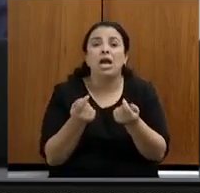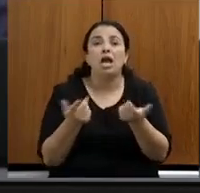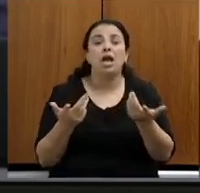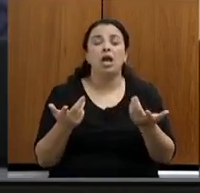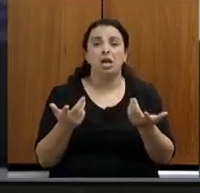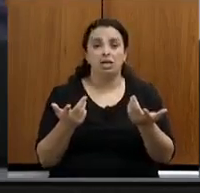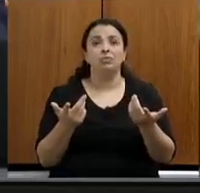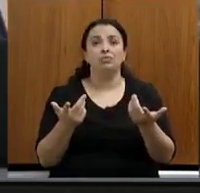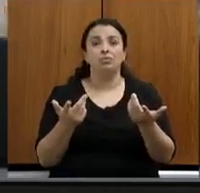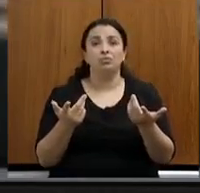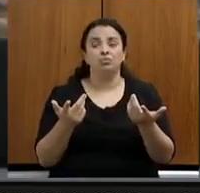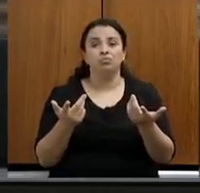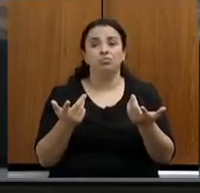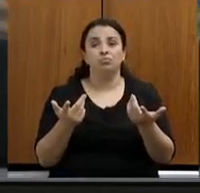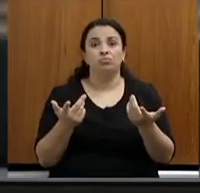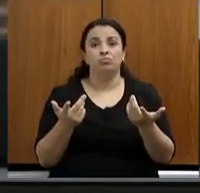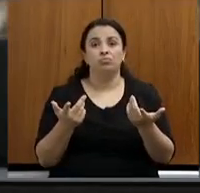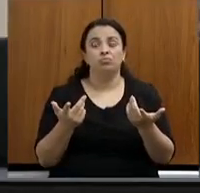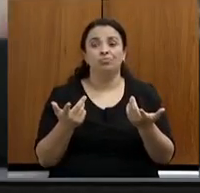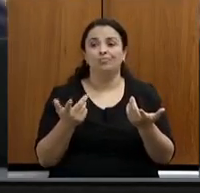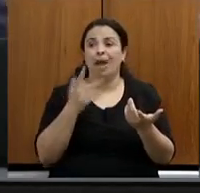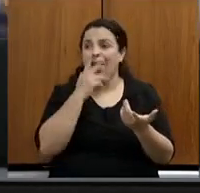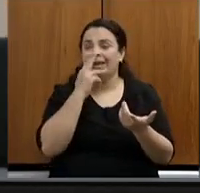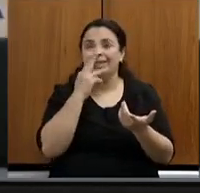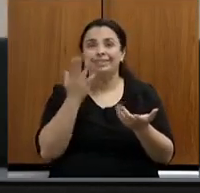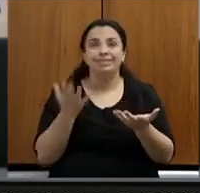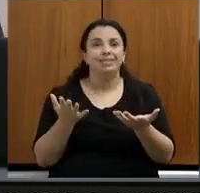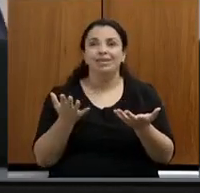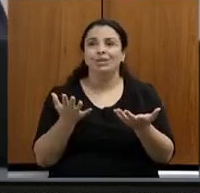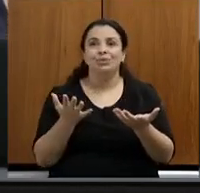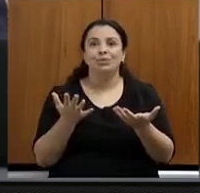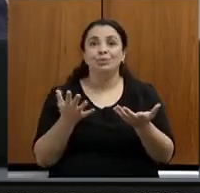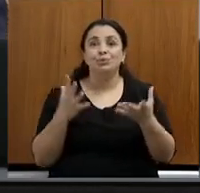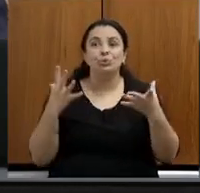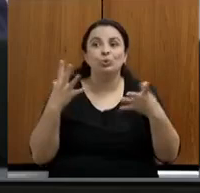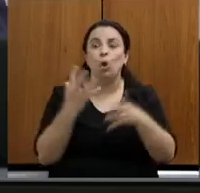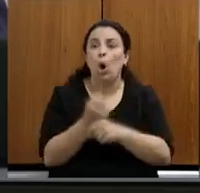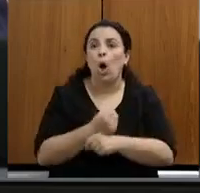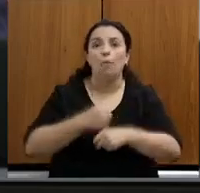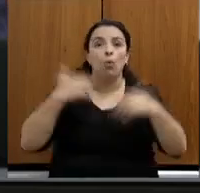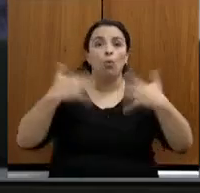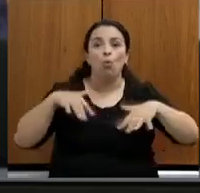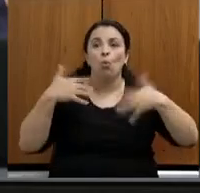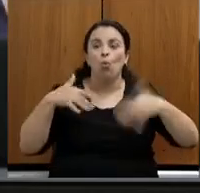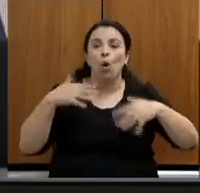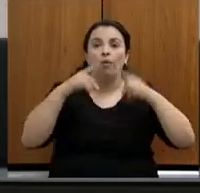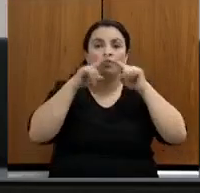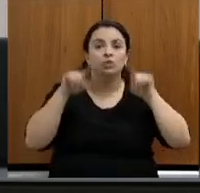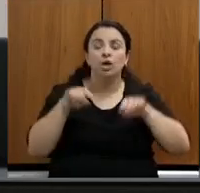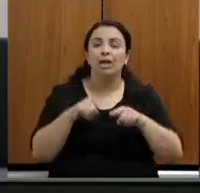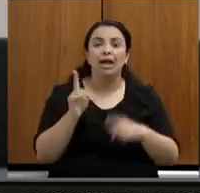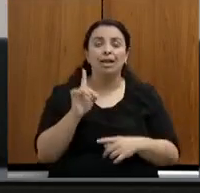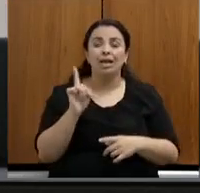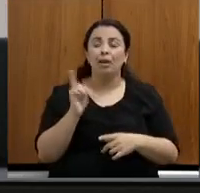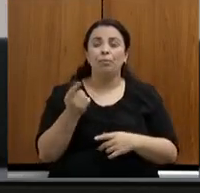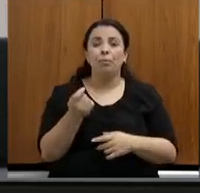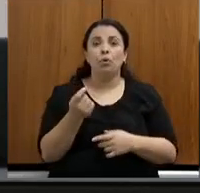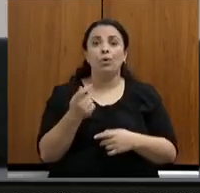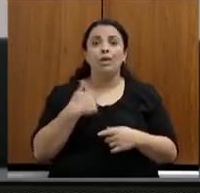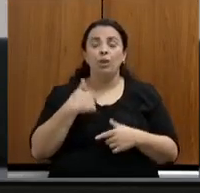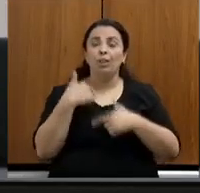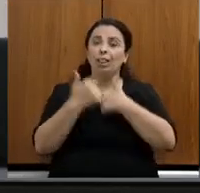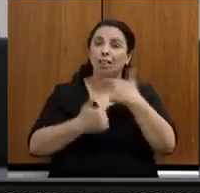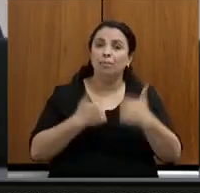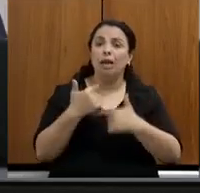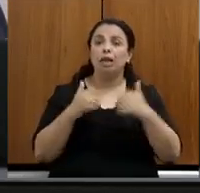significativo número de servidores, e eu fico trabalhando para que isso, para que haja o envolvimento